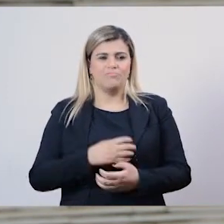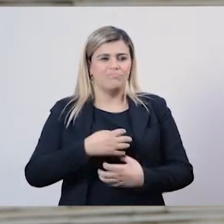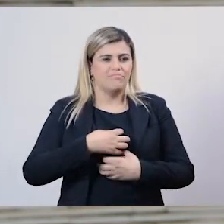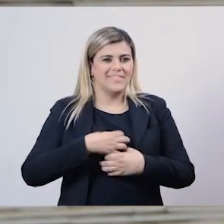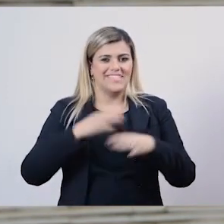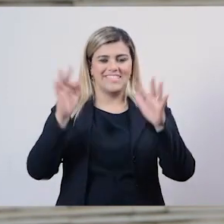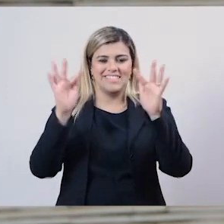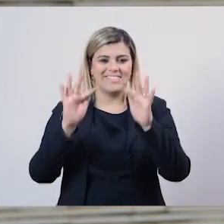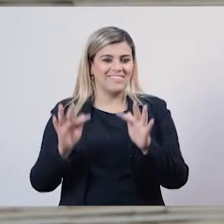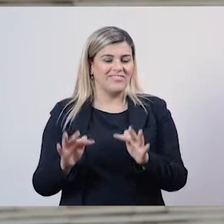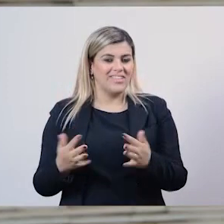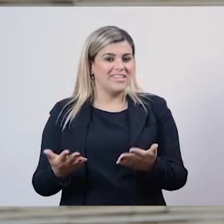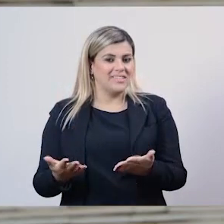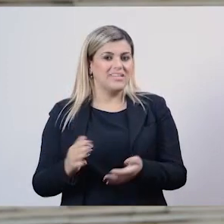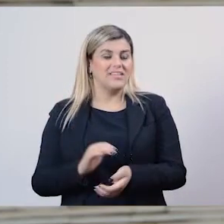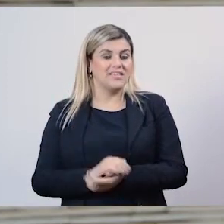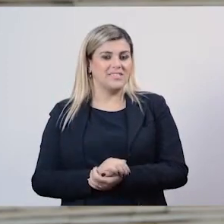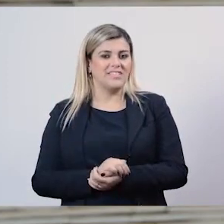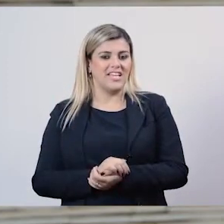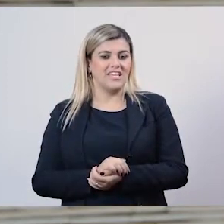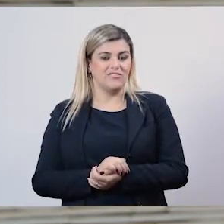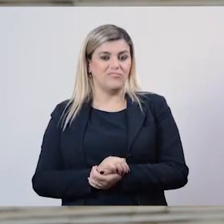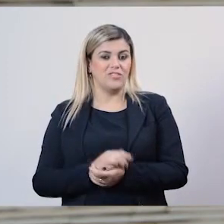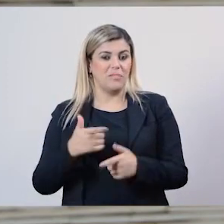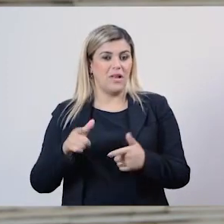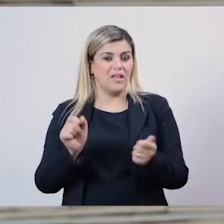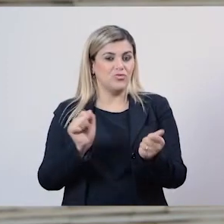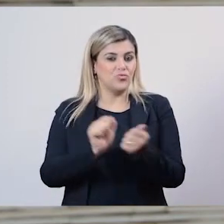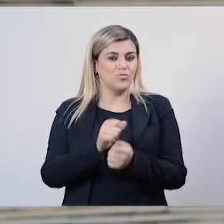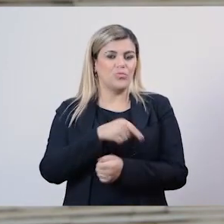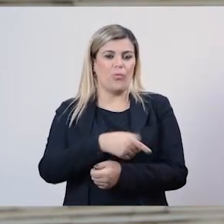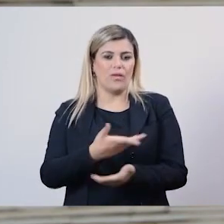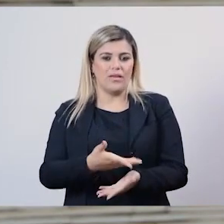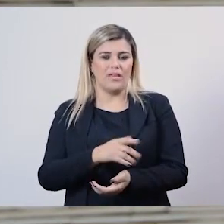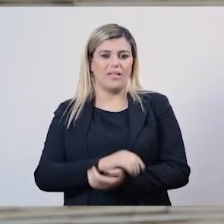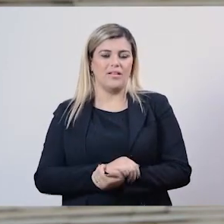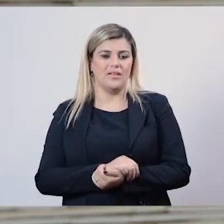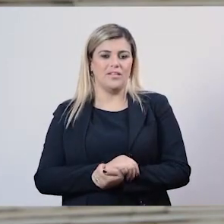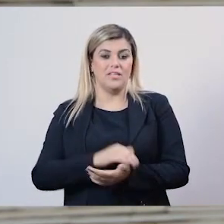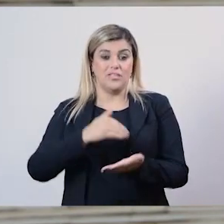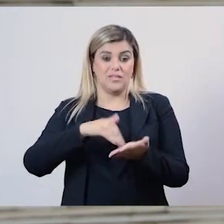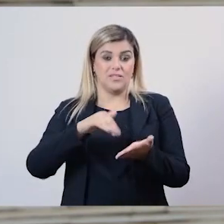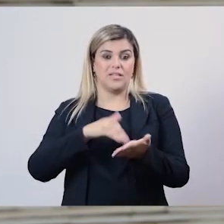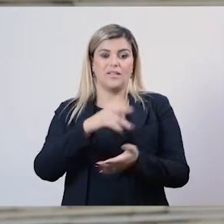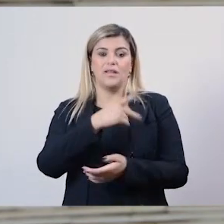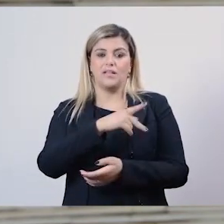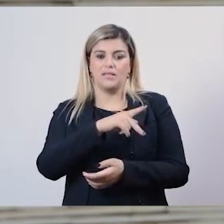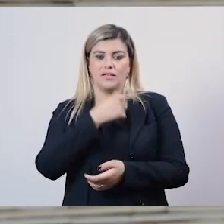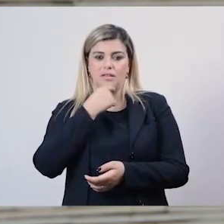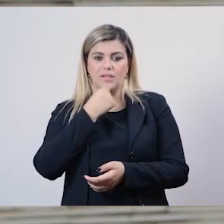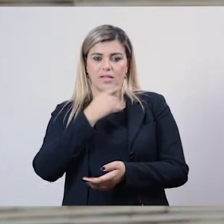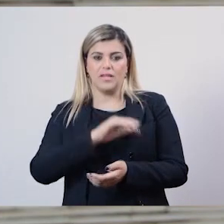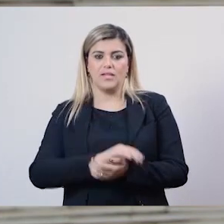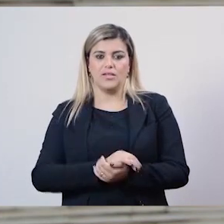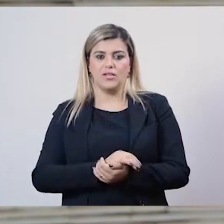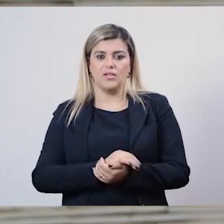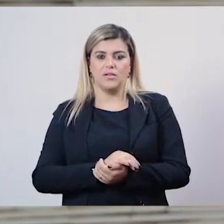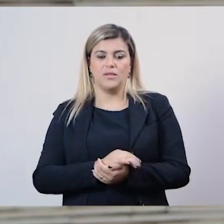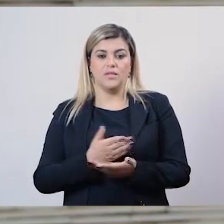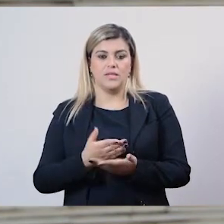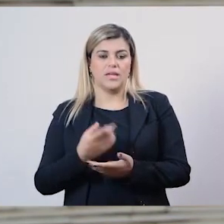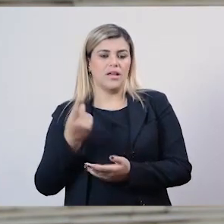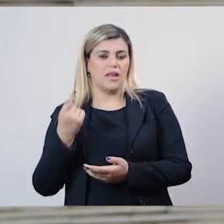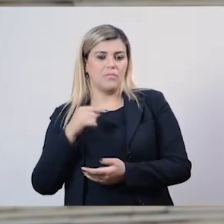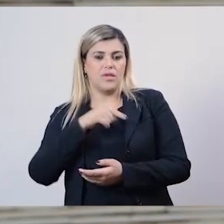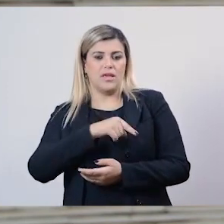contemporânea dele, de ter trabalhado com ele, de ser sua secretária, secretária do Gofito na época em que ele era o presidente.